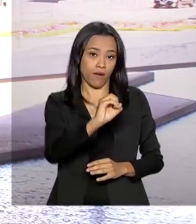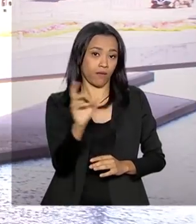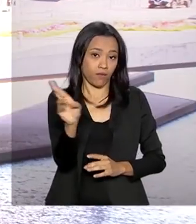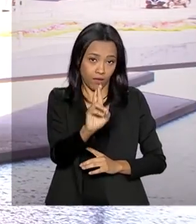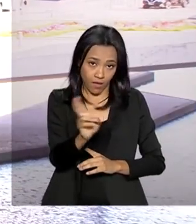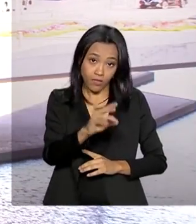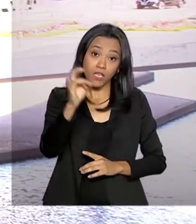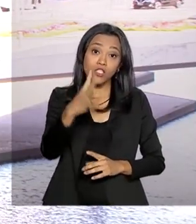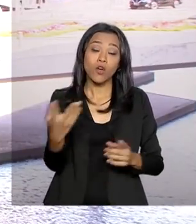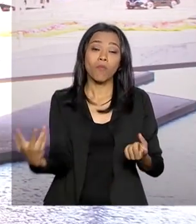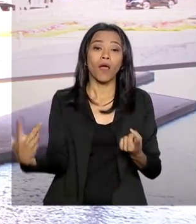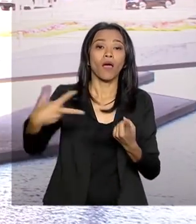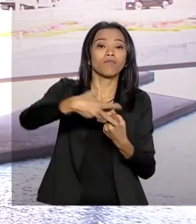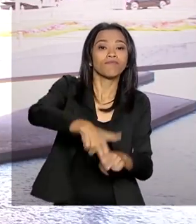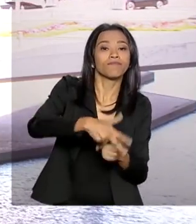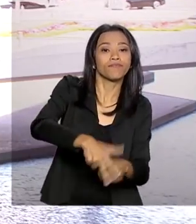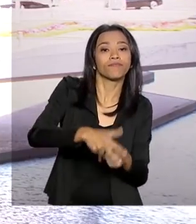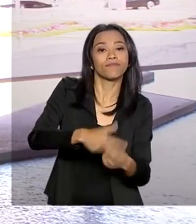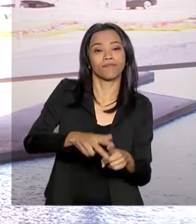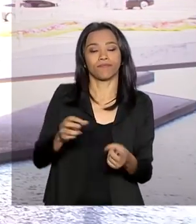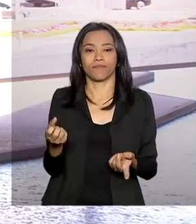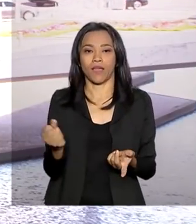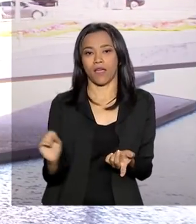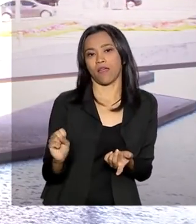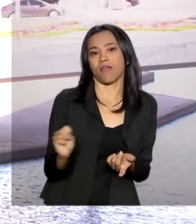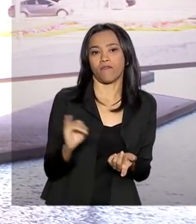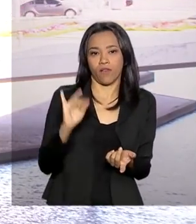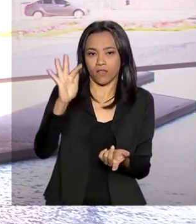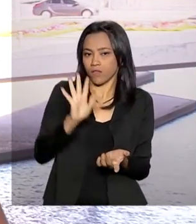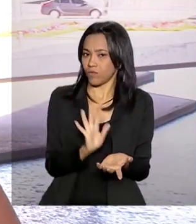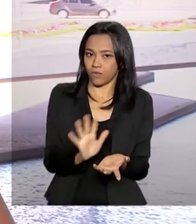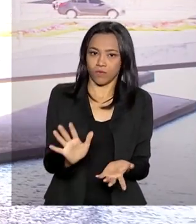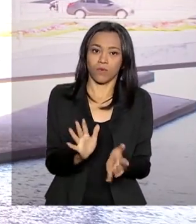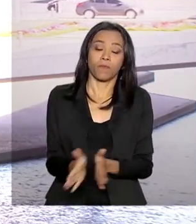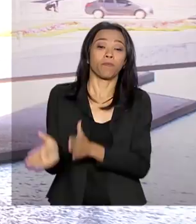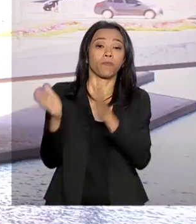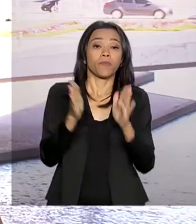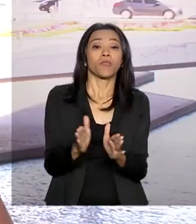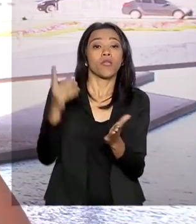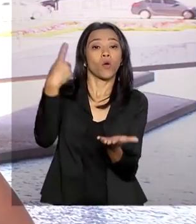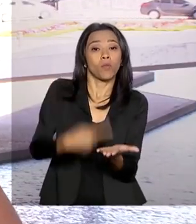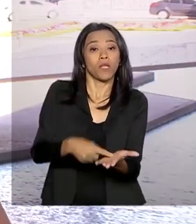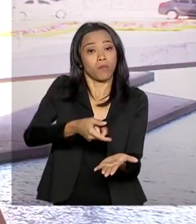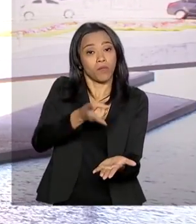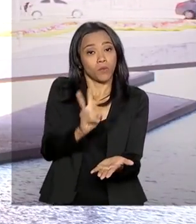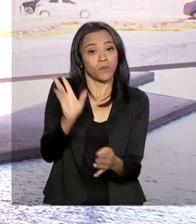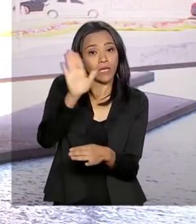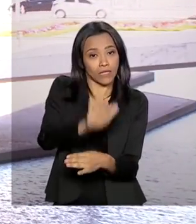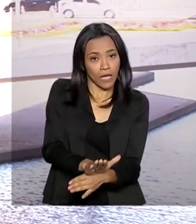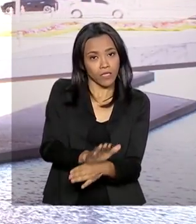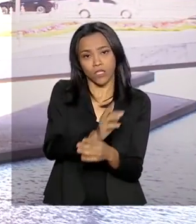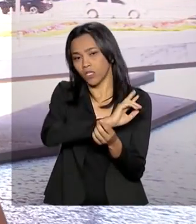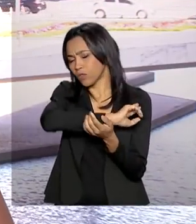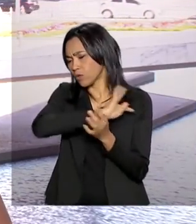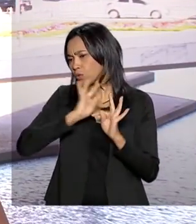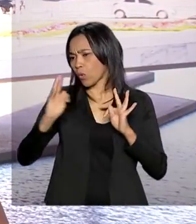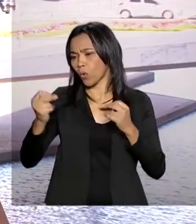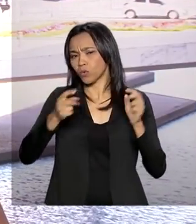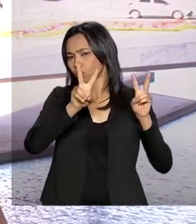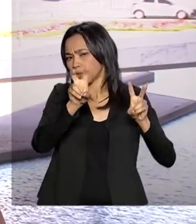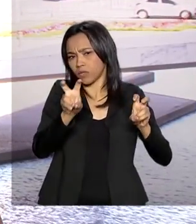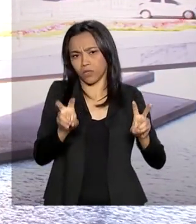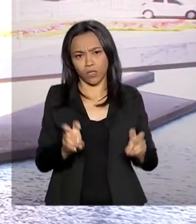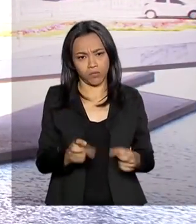apenas com a reposição aí da inflação. A reunião da Comissão Mista está marcada para as duas da tarde e aí todos os temas da agenda econômica